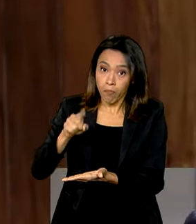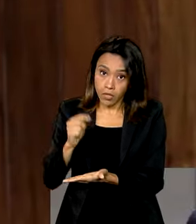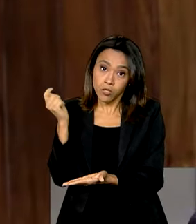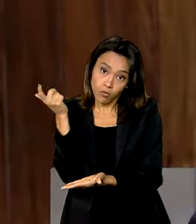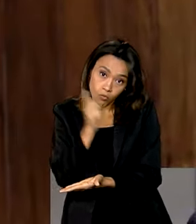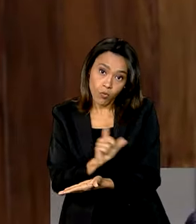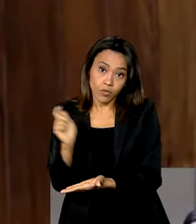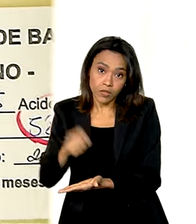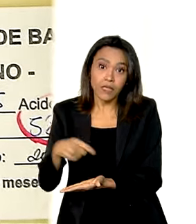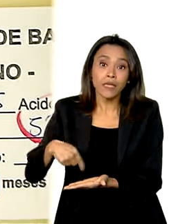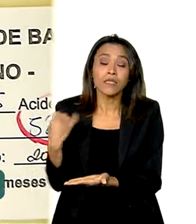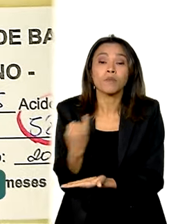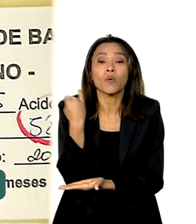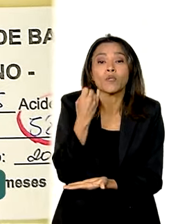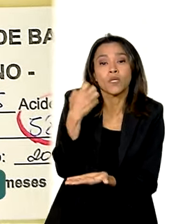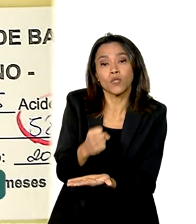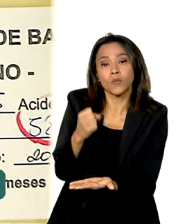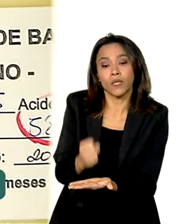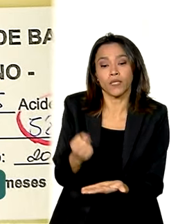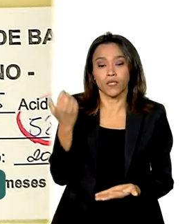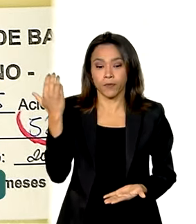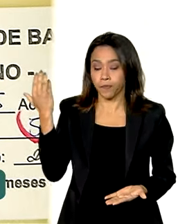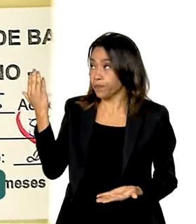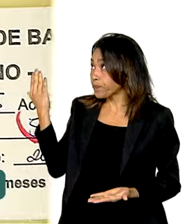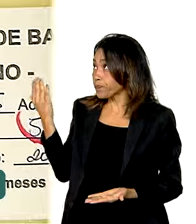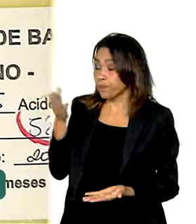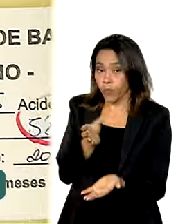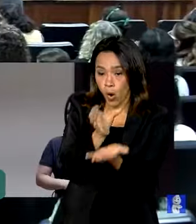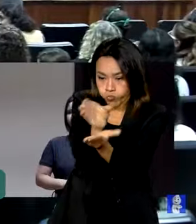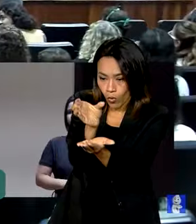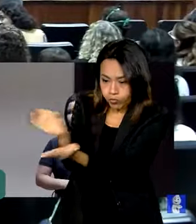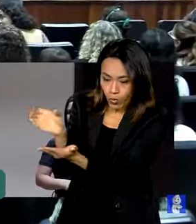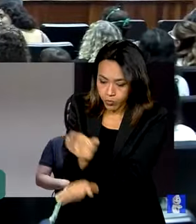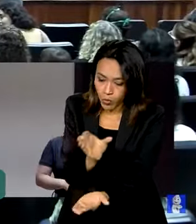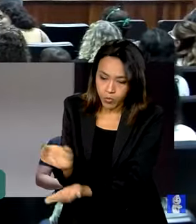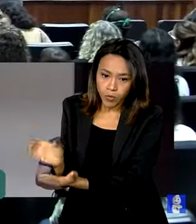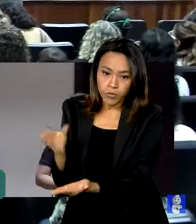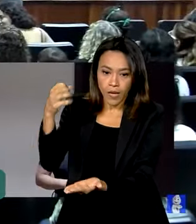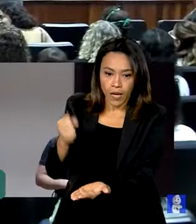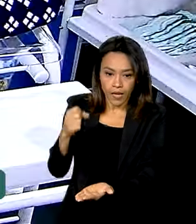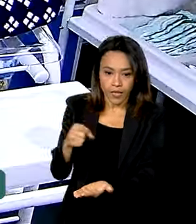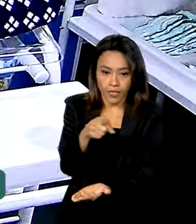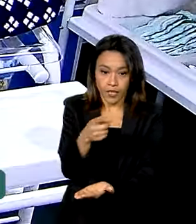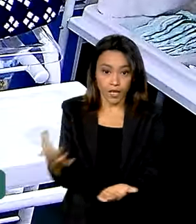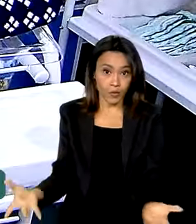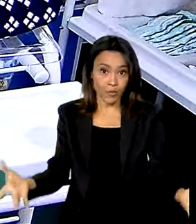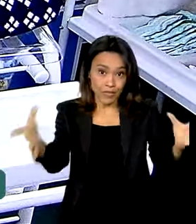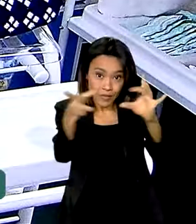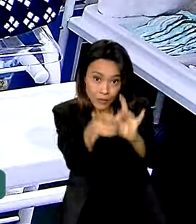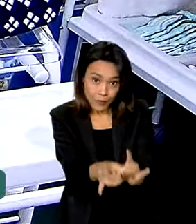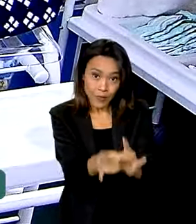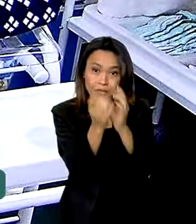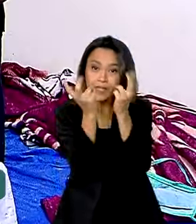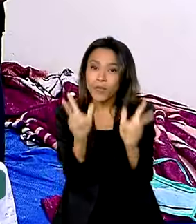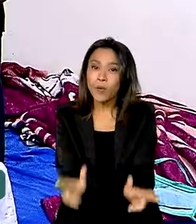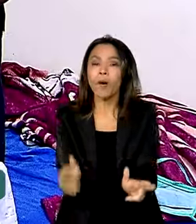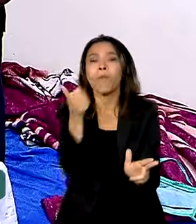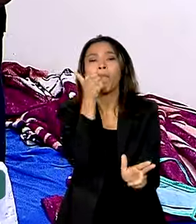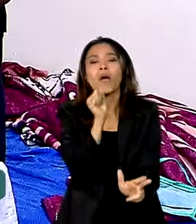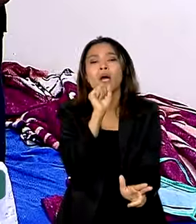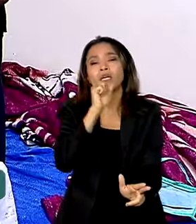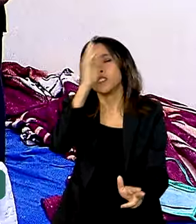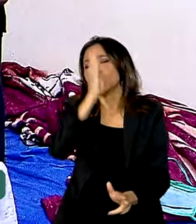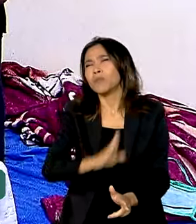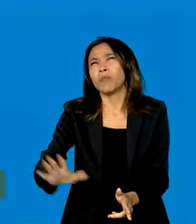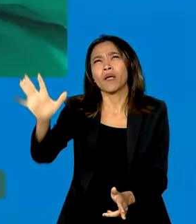estar doando também, que é muito importante. Conectadas pelo Banco de Leite Materno, Bárbara e Deise se unem a milhares de outras mães